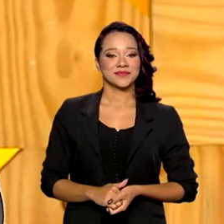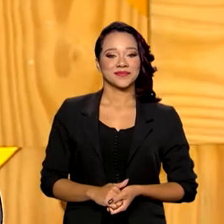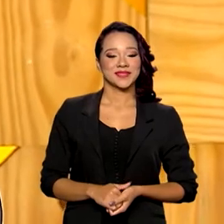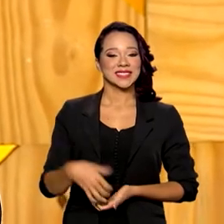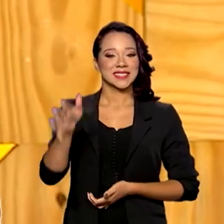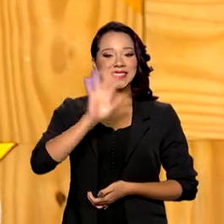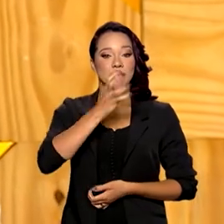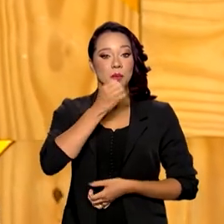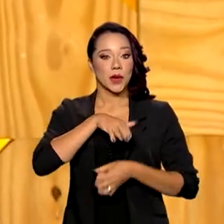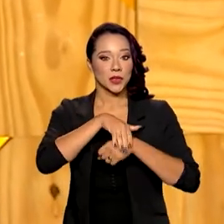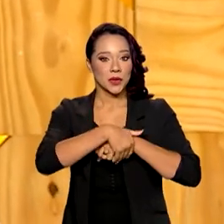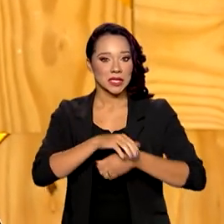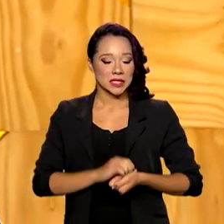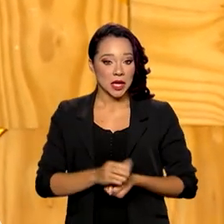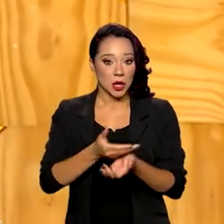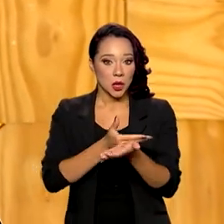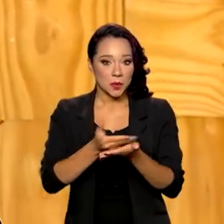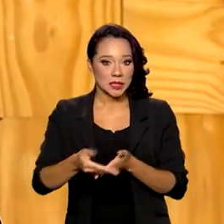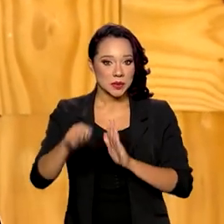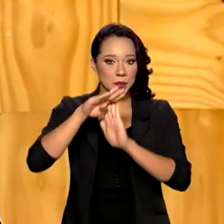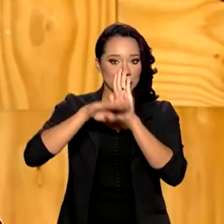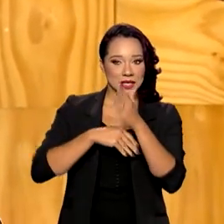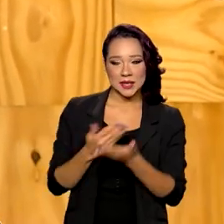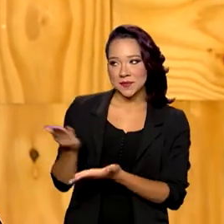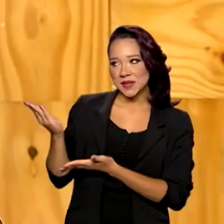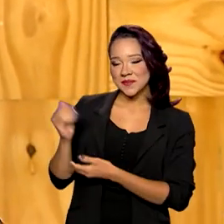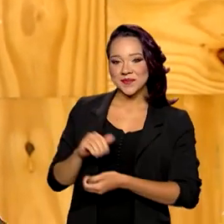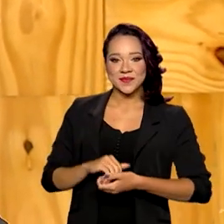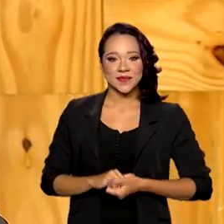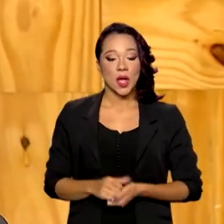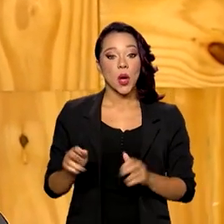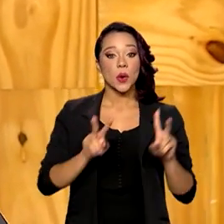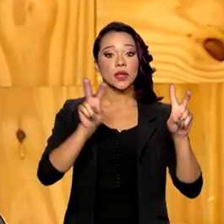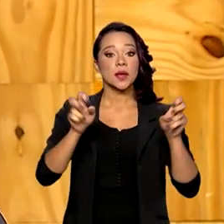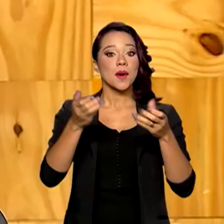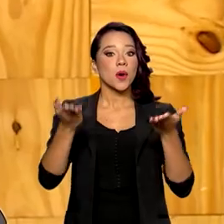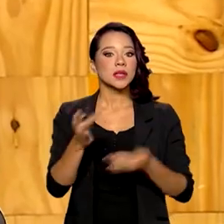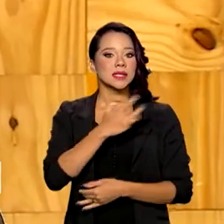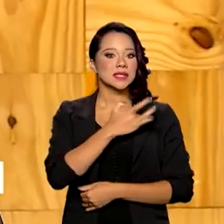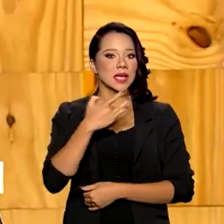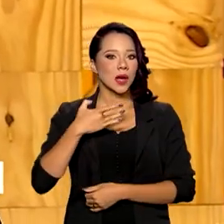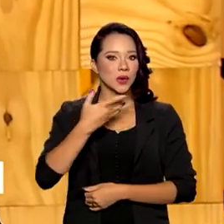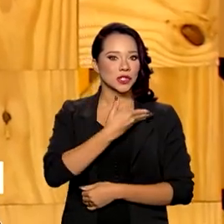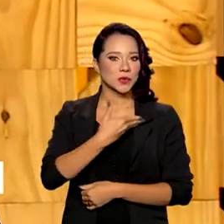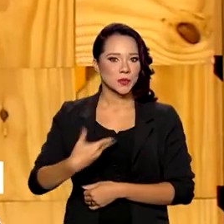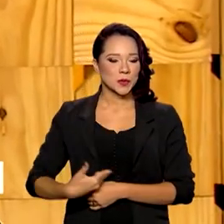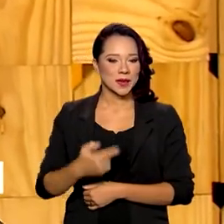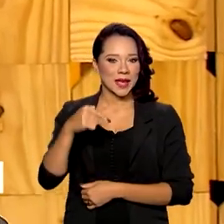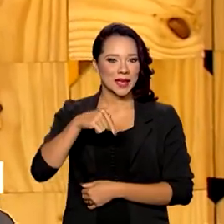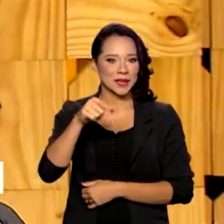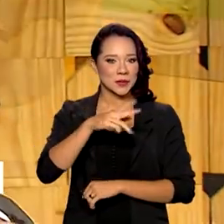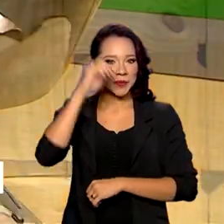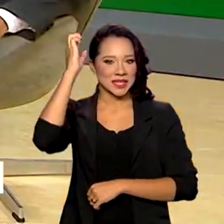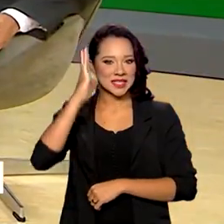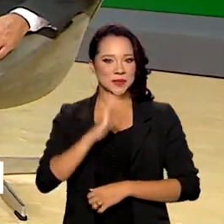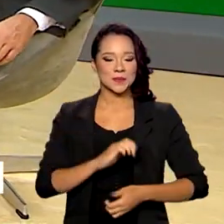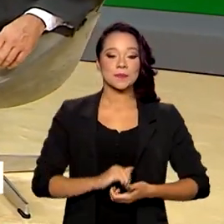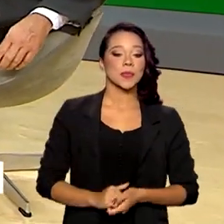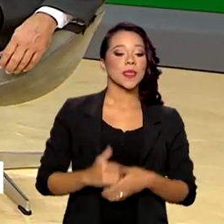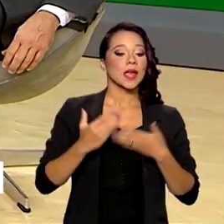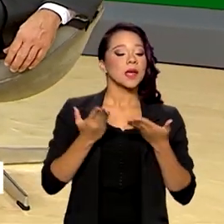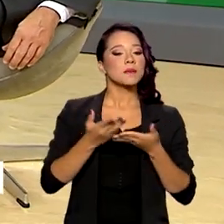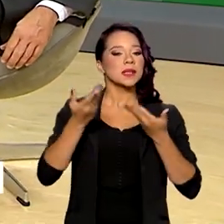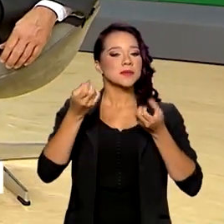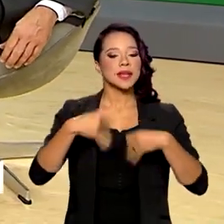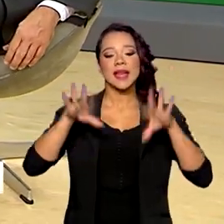Olá, boa noite. Estamos no ar com o Brasil em pauta. O tema de hoje é saúde pública aqui no país. E para